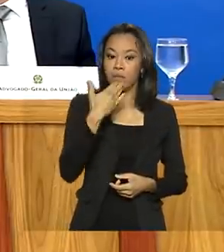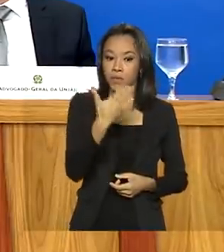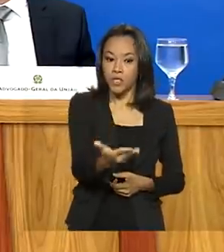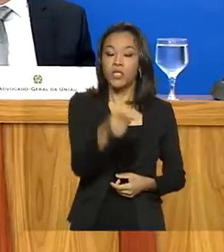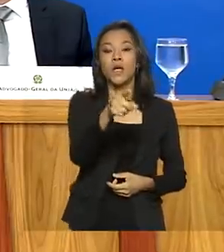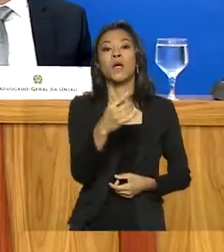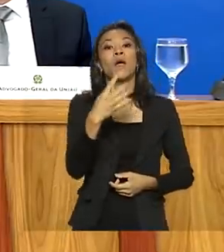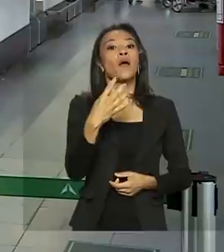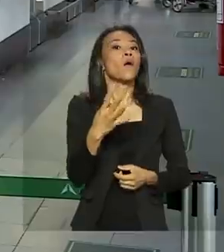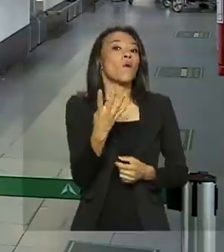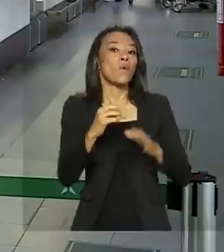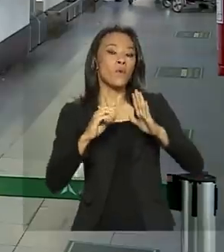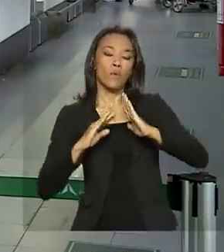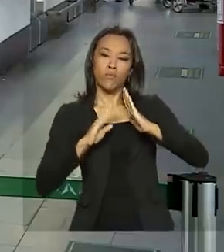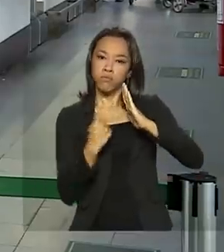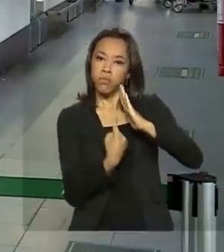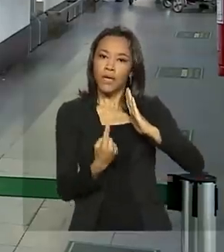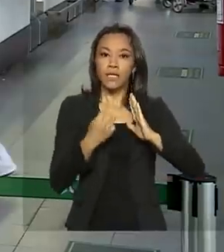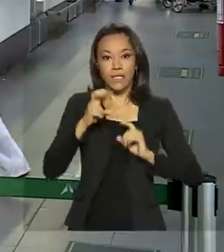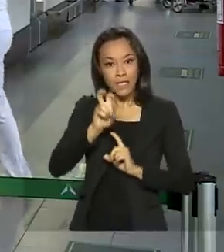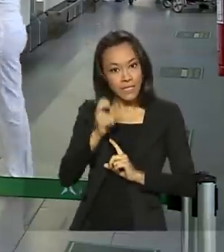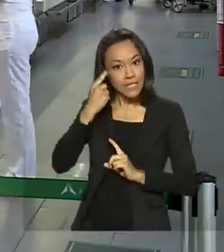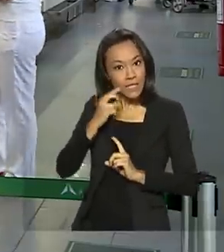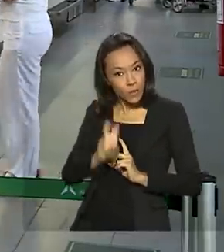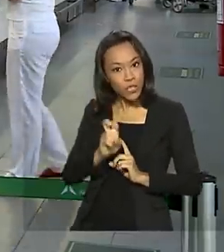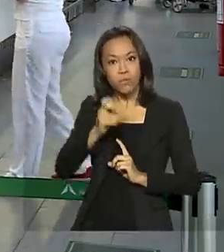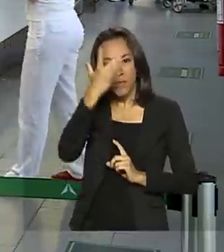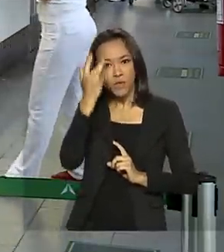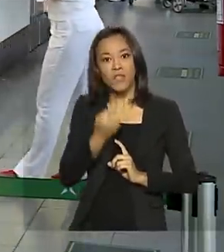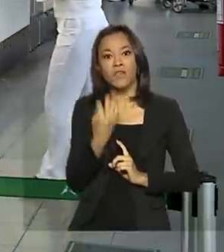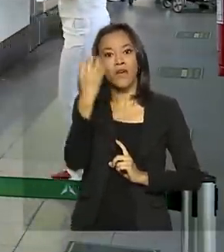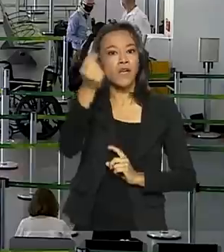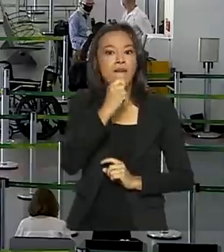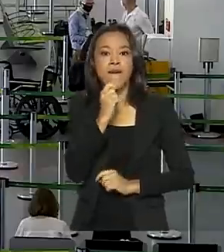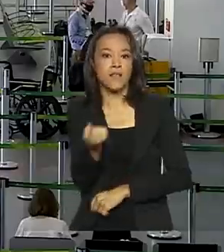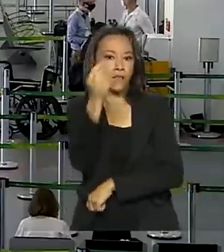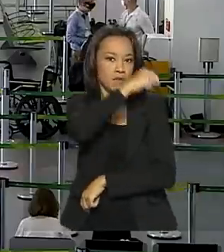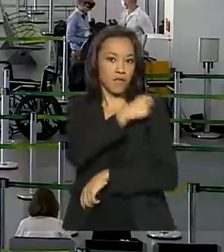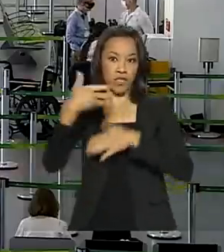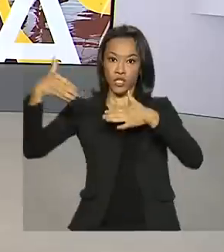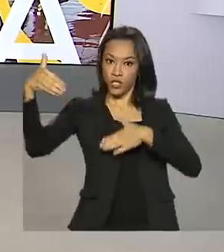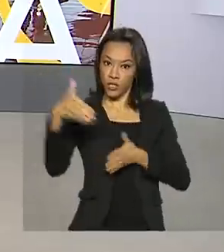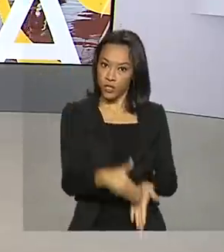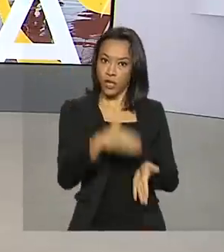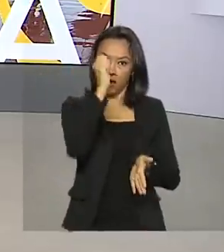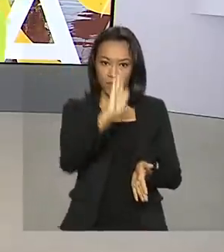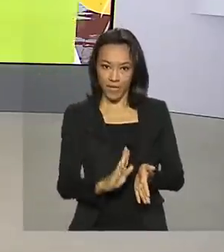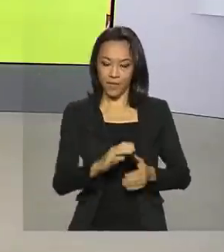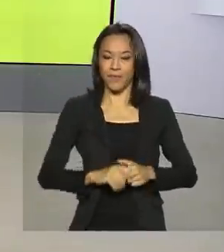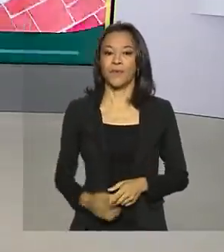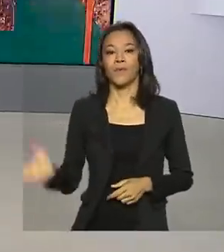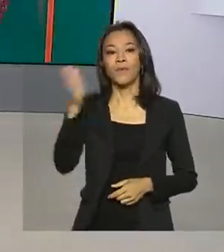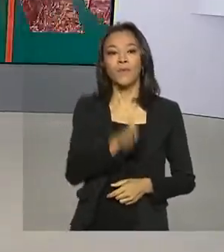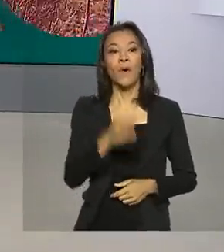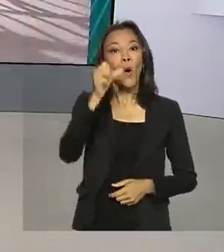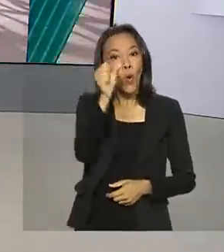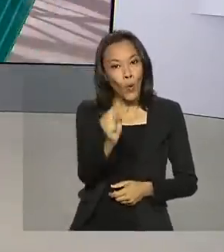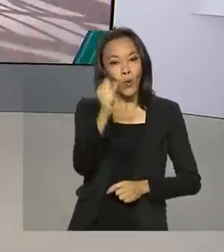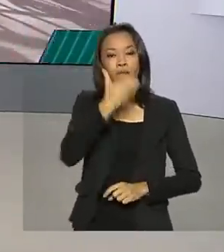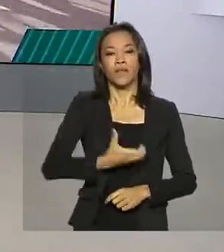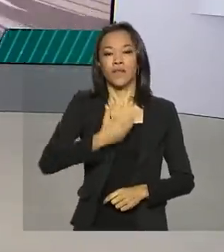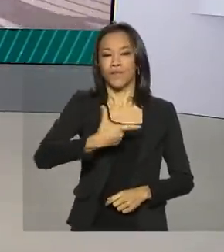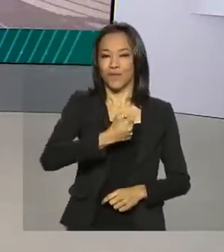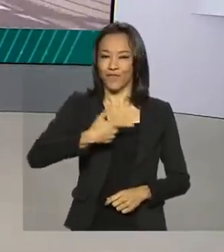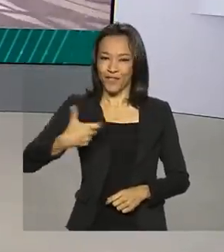de cinco dias para viajantes não vacinados que desembarcarem em território nacional. 8 de dezembro de